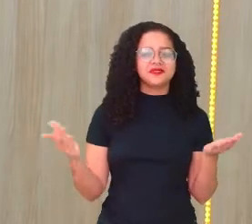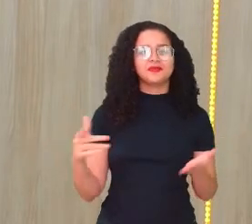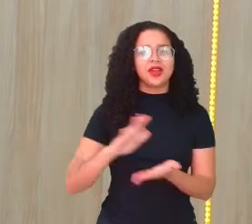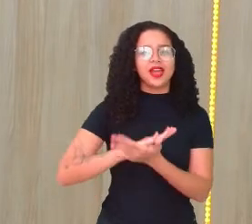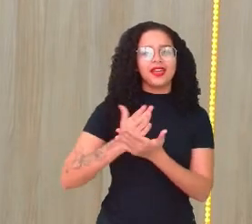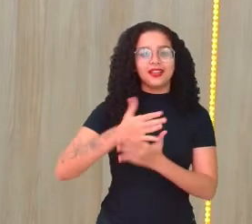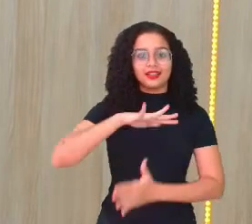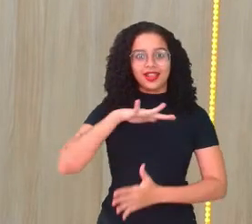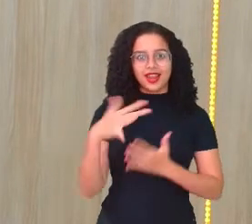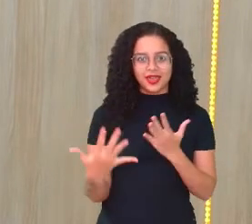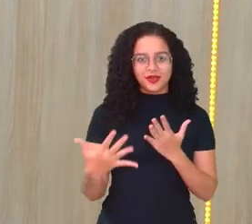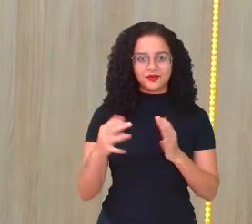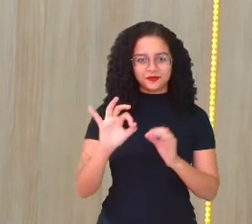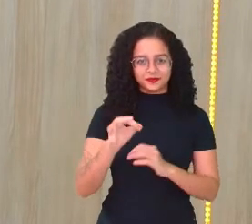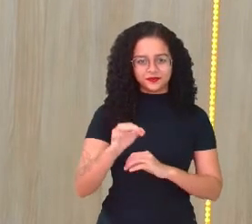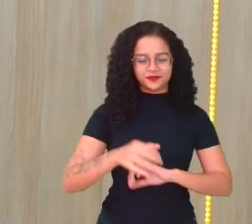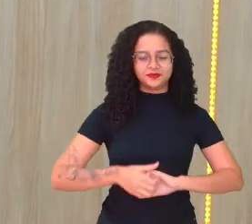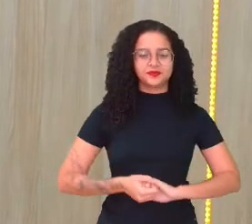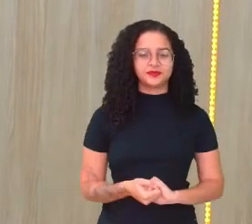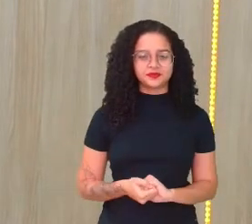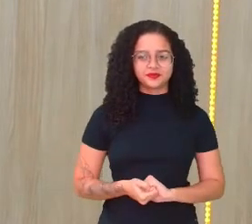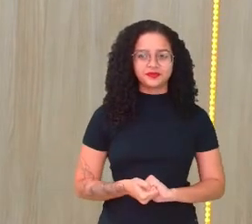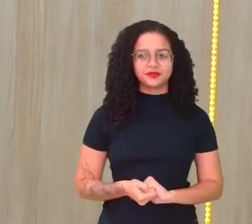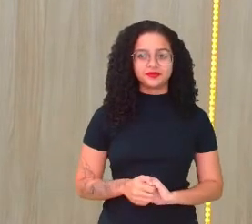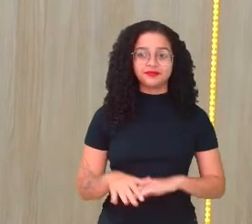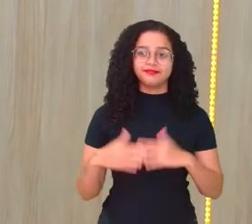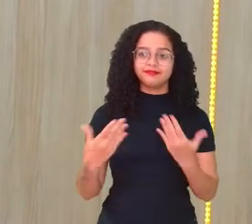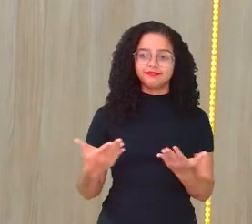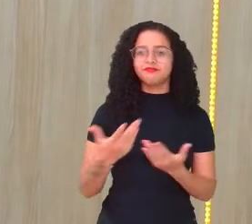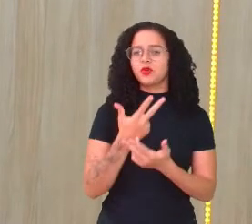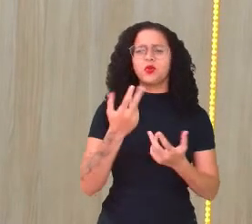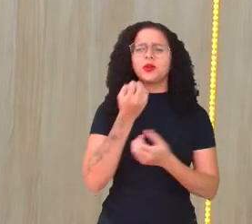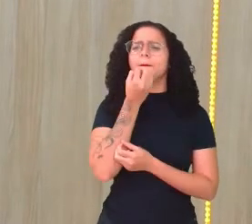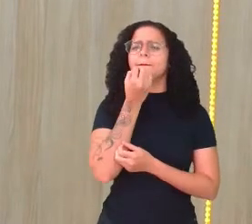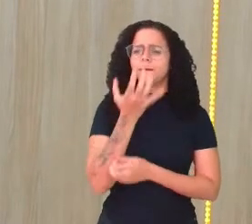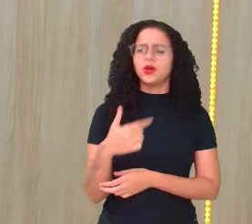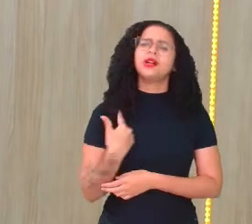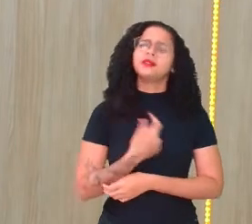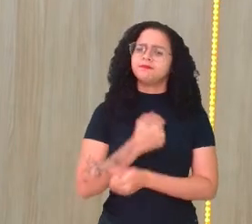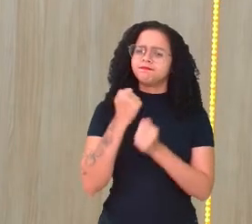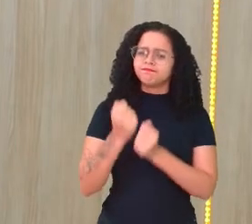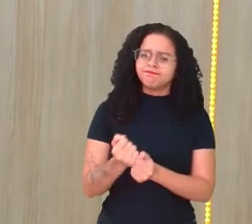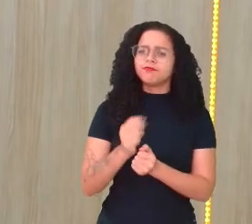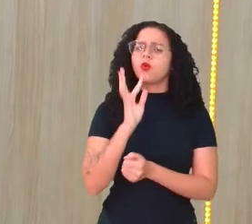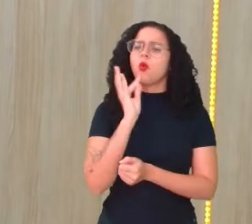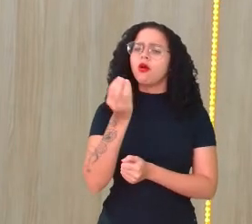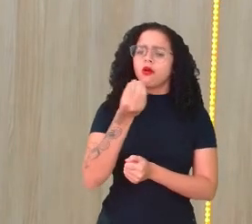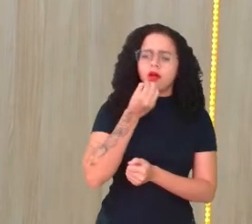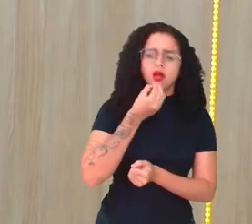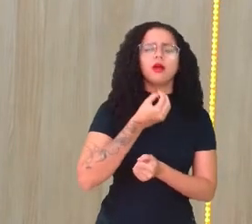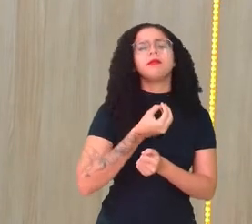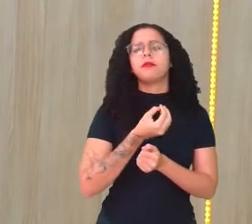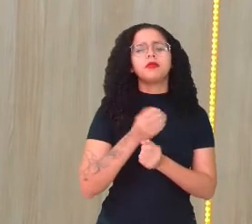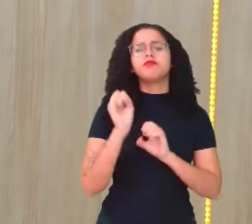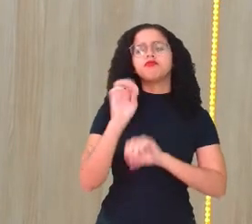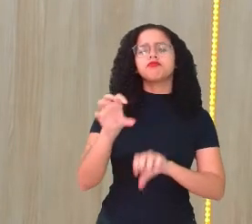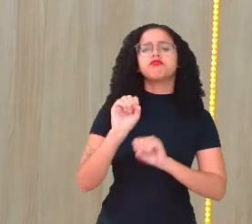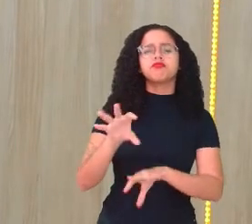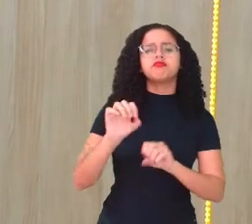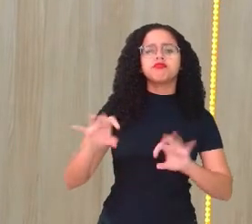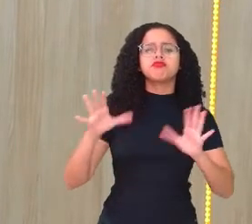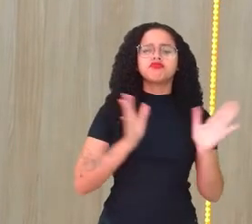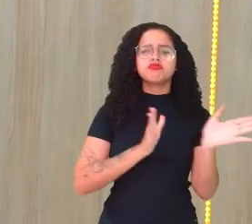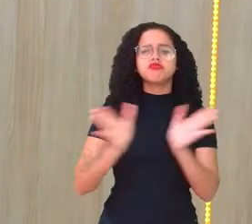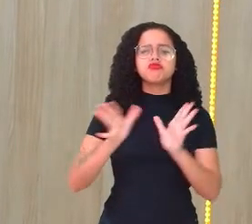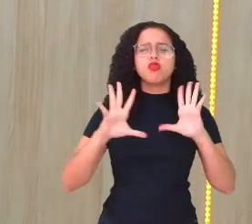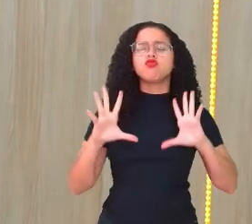nossa intérprete de livros, tá certo? Então, que coisa boa a gente poder passar o conhecimento e acessando todo